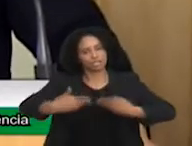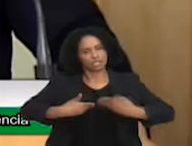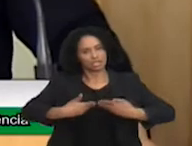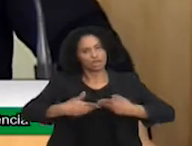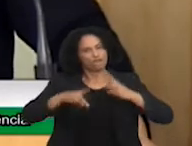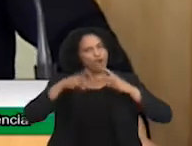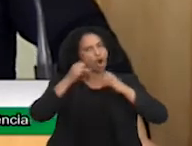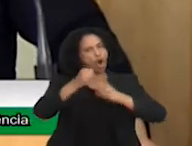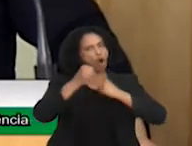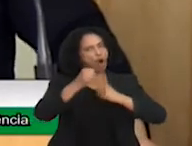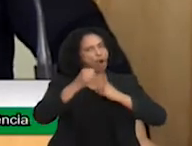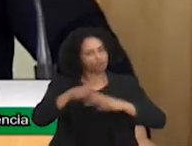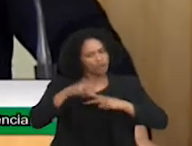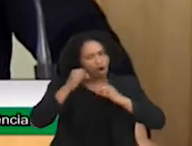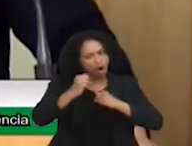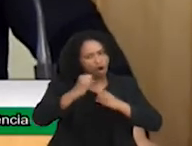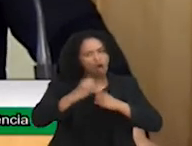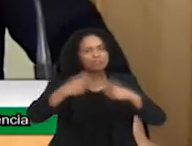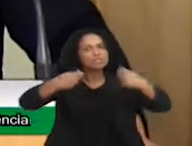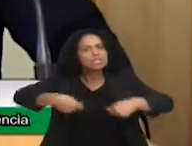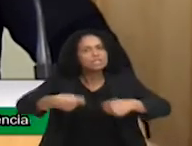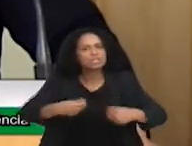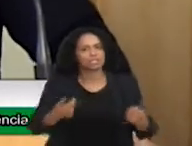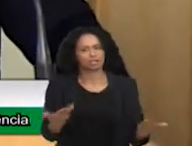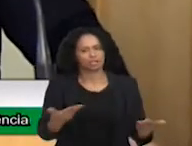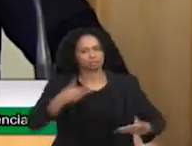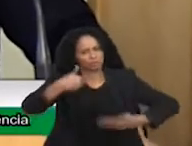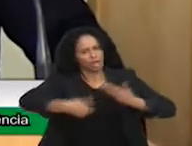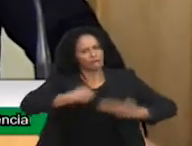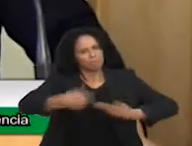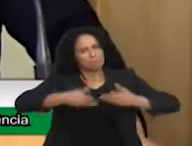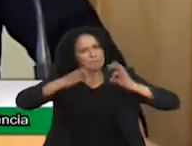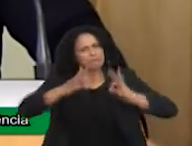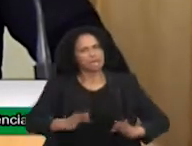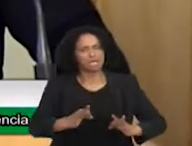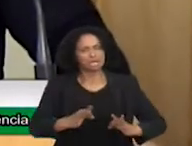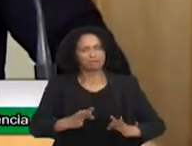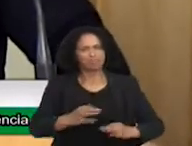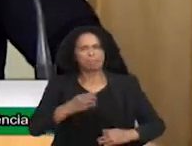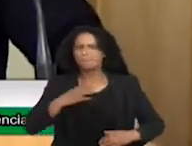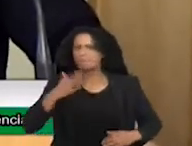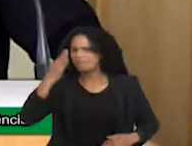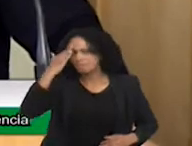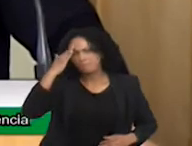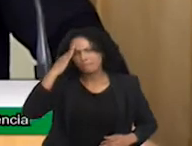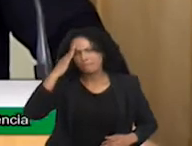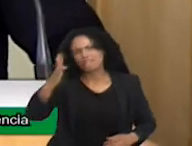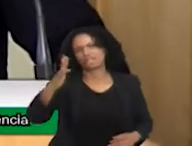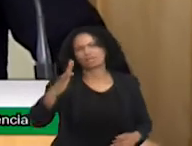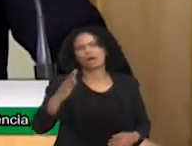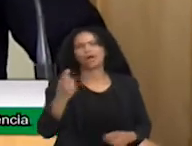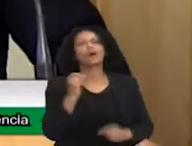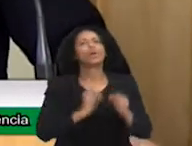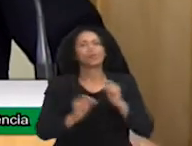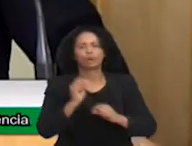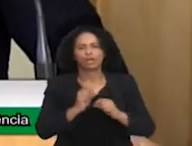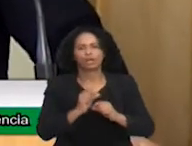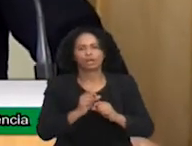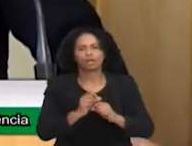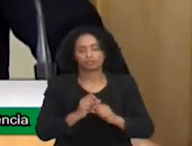porque nós temos a neuroplasticidade muito importante na primeira fase da infância. E o que é